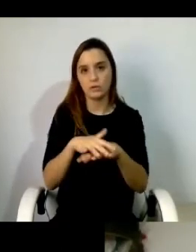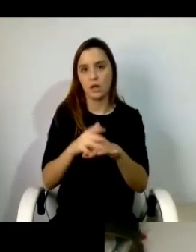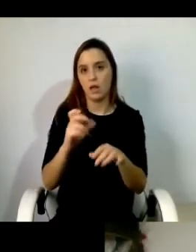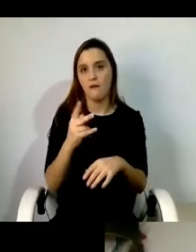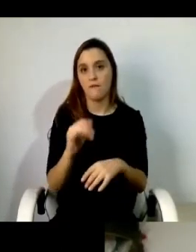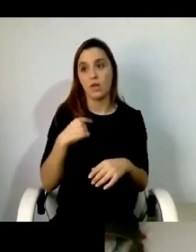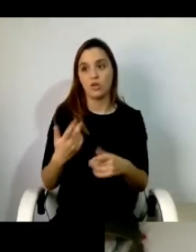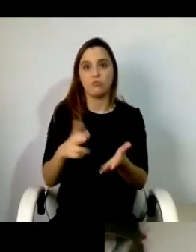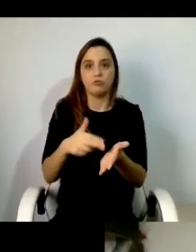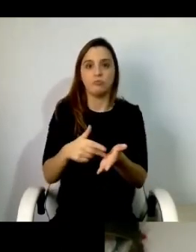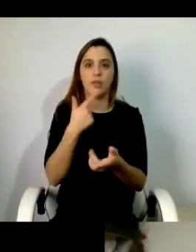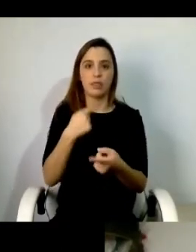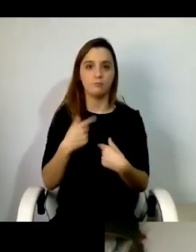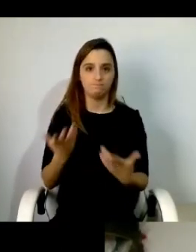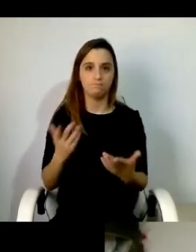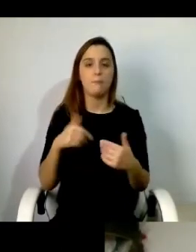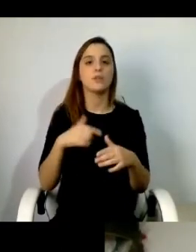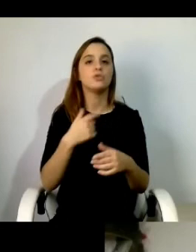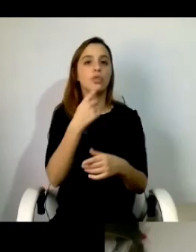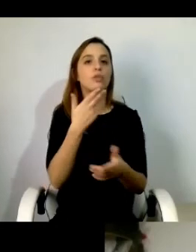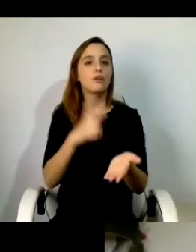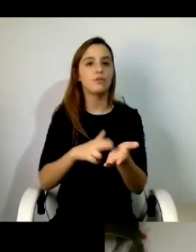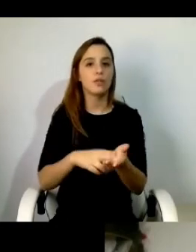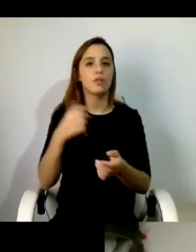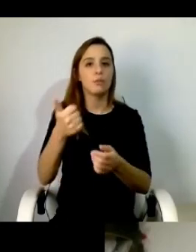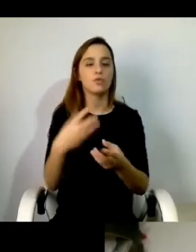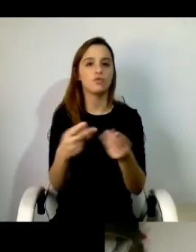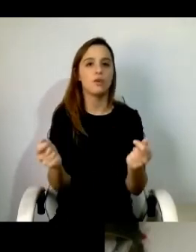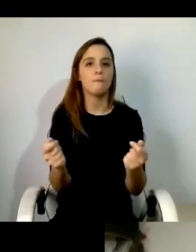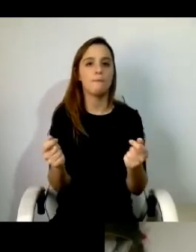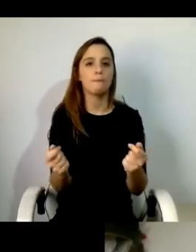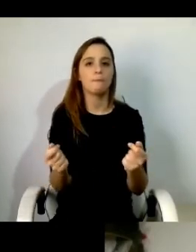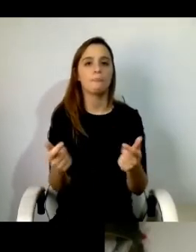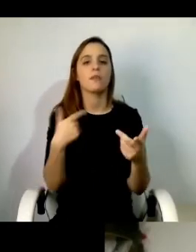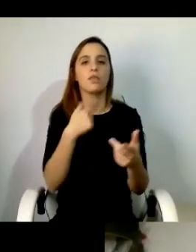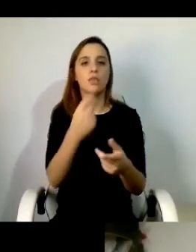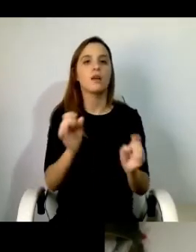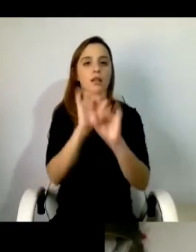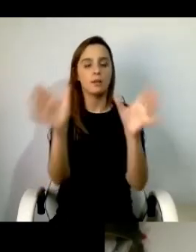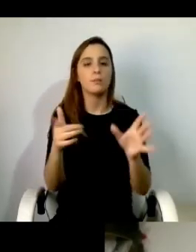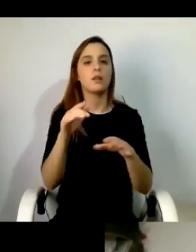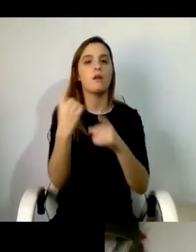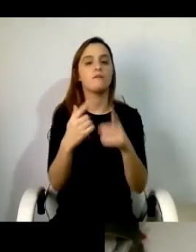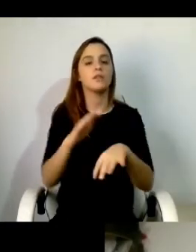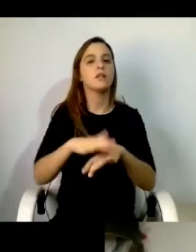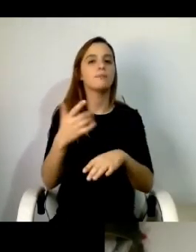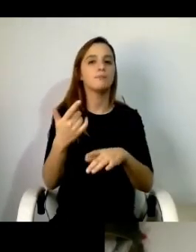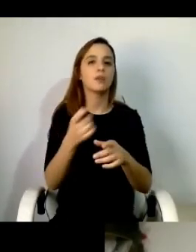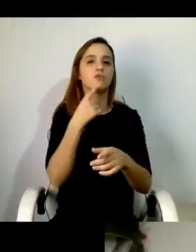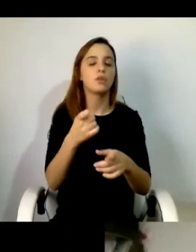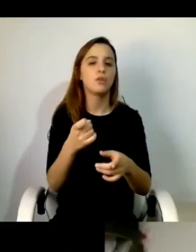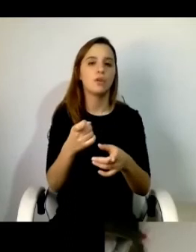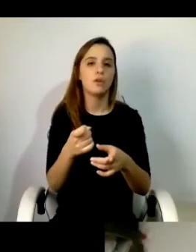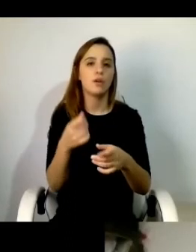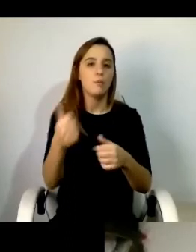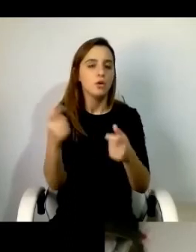admito não tenho dúvidas que é uma boa solução agora dizer-vos isto claramente às vezes coloca a questão se não eu acho que é uma boa